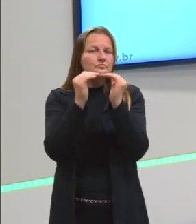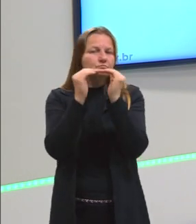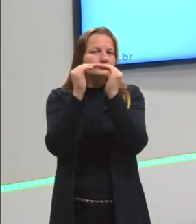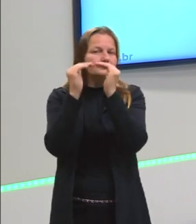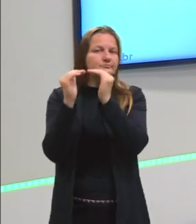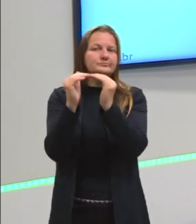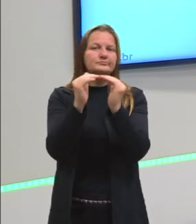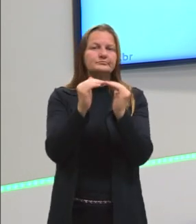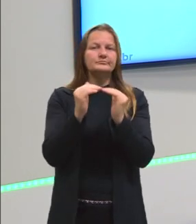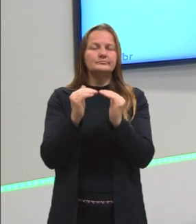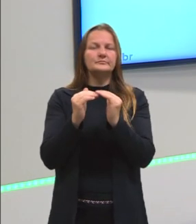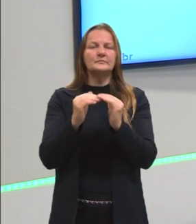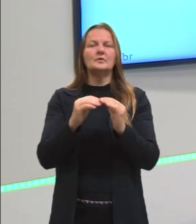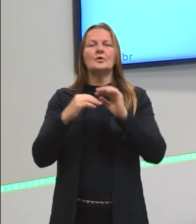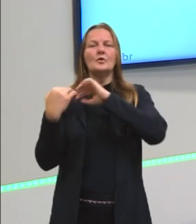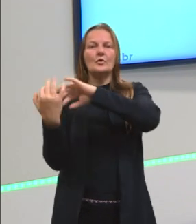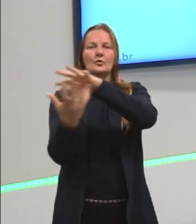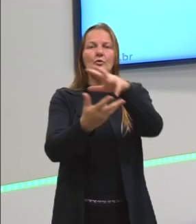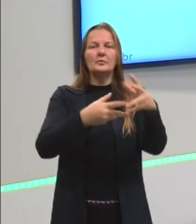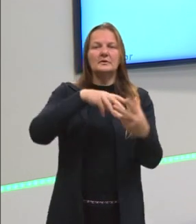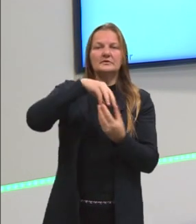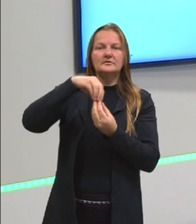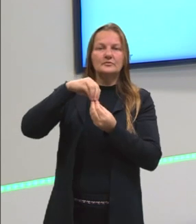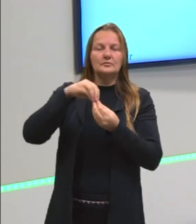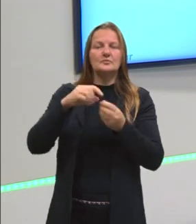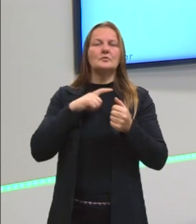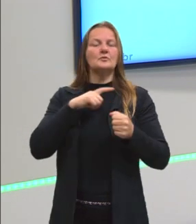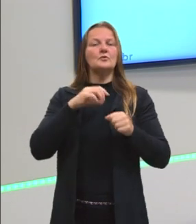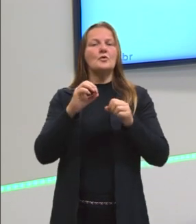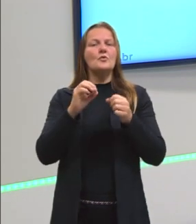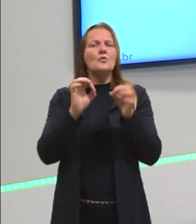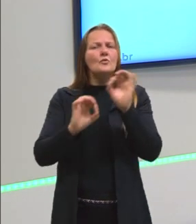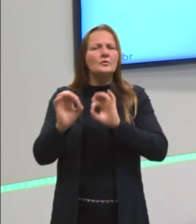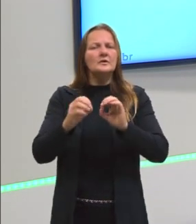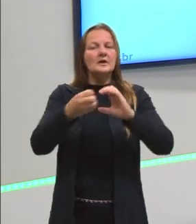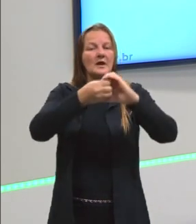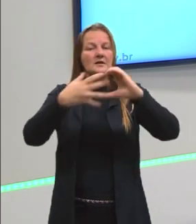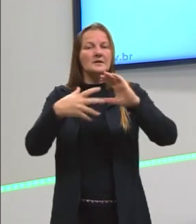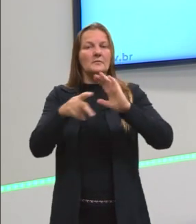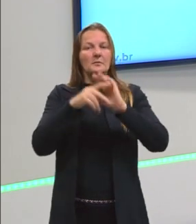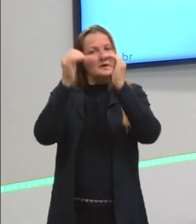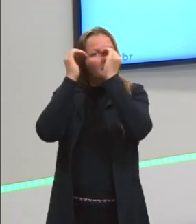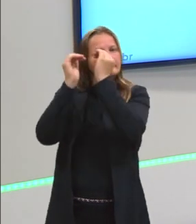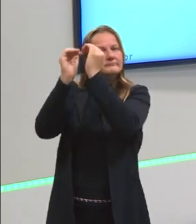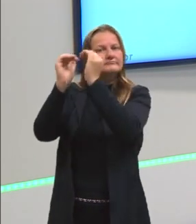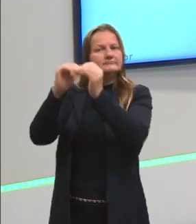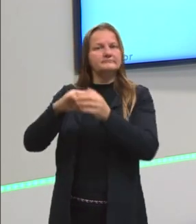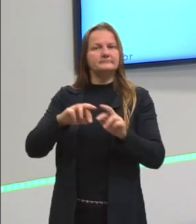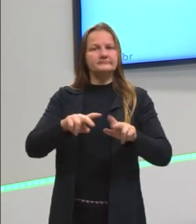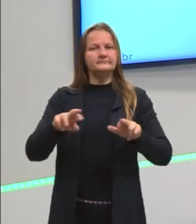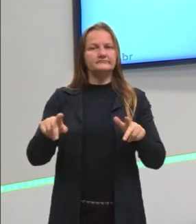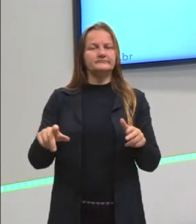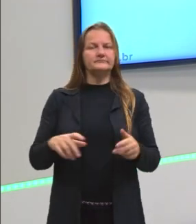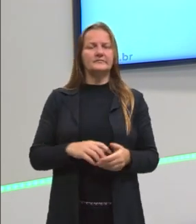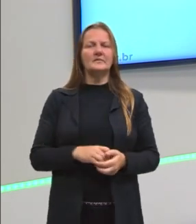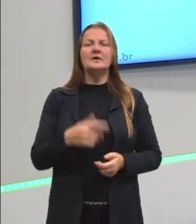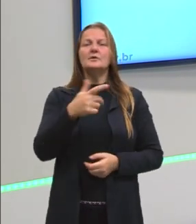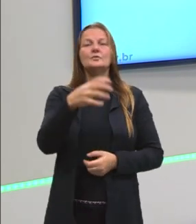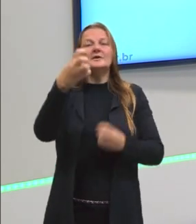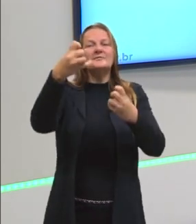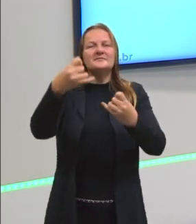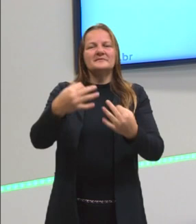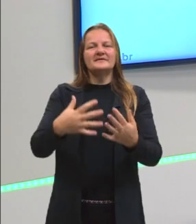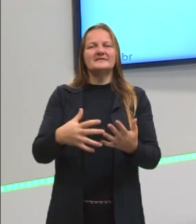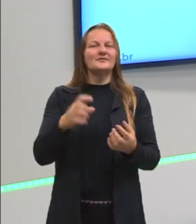né? Mesmo com o processo de globalização, manterem as suas características. Então, vamos lá. Não há explicação, não há